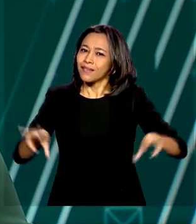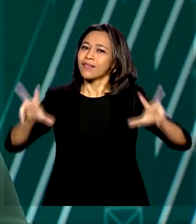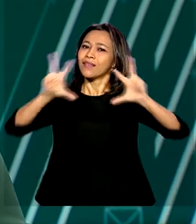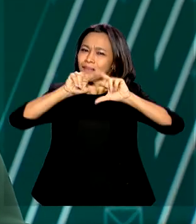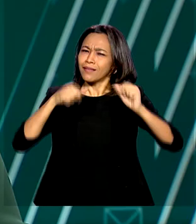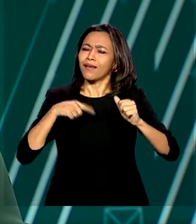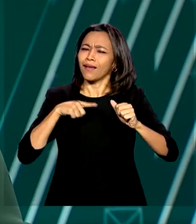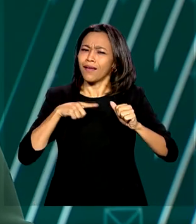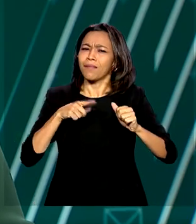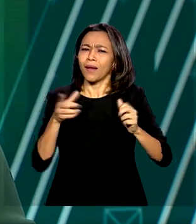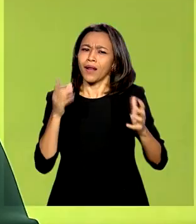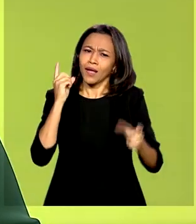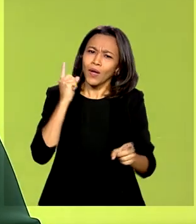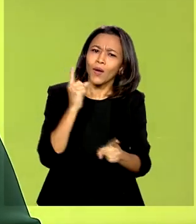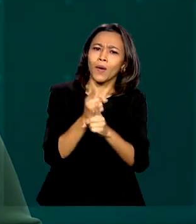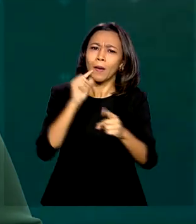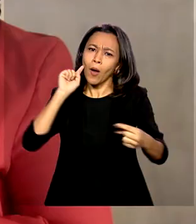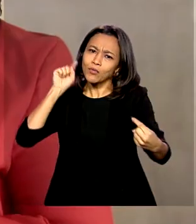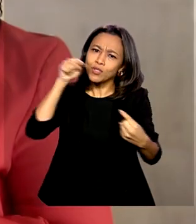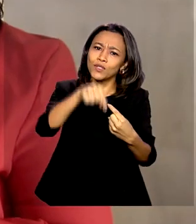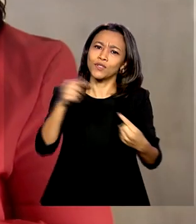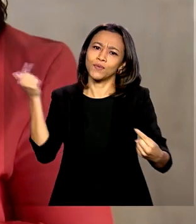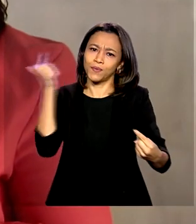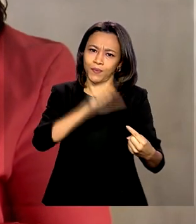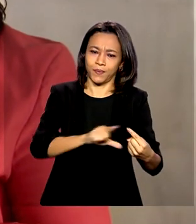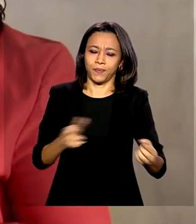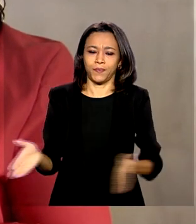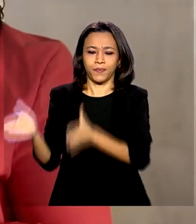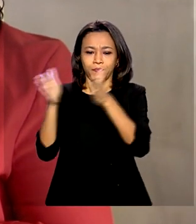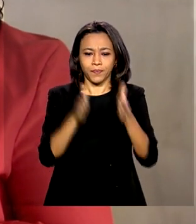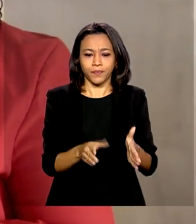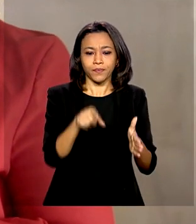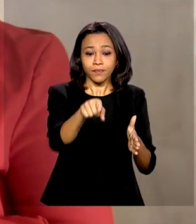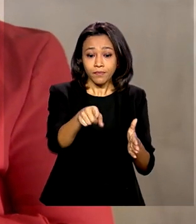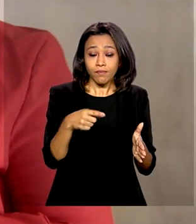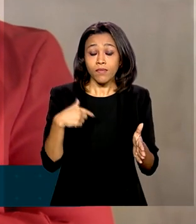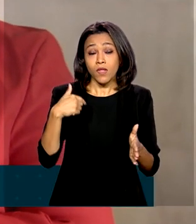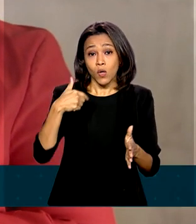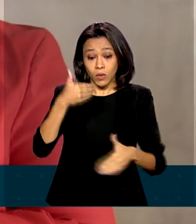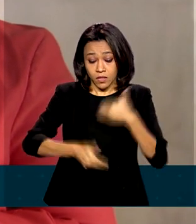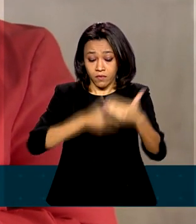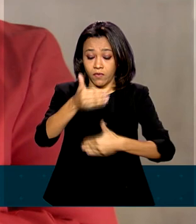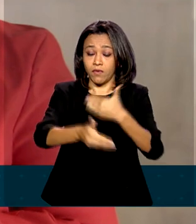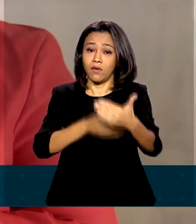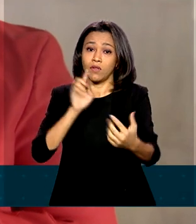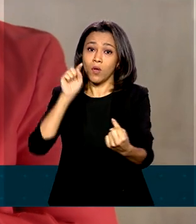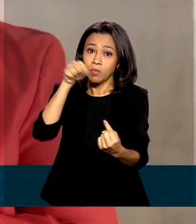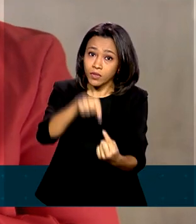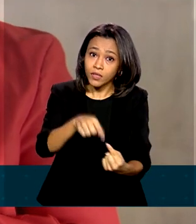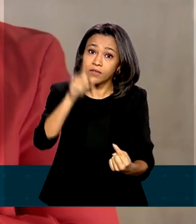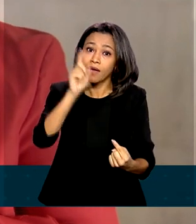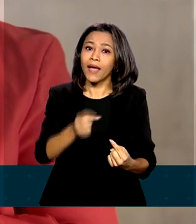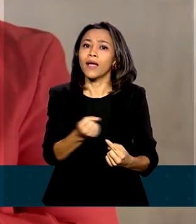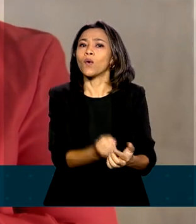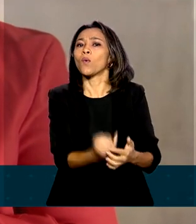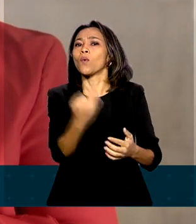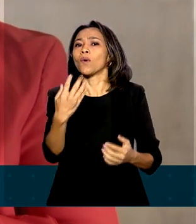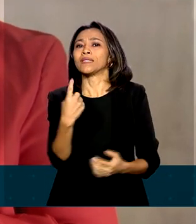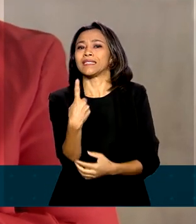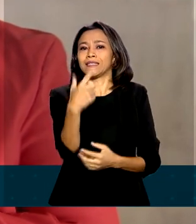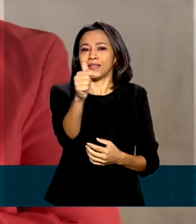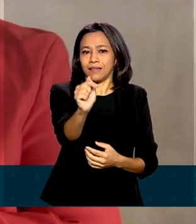o desenvolvimento sustentável. Os objetivos de desenvolvimento sustentável são 17 compromissos